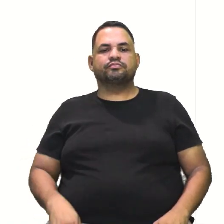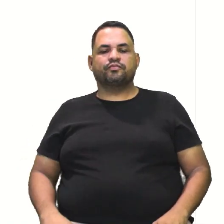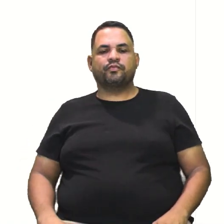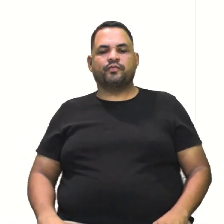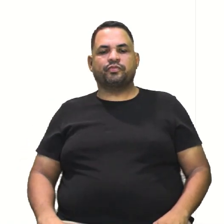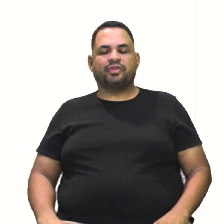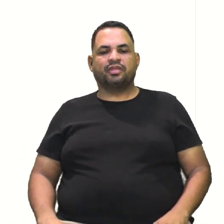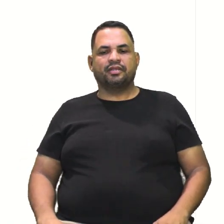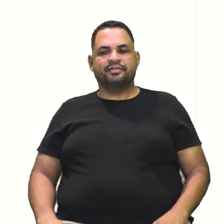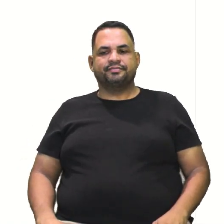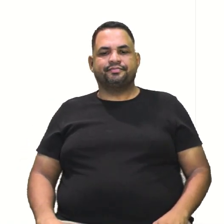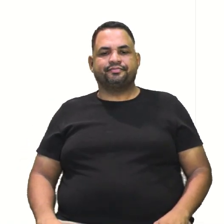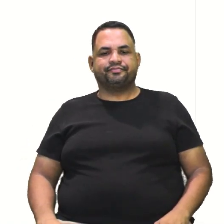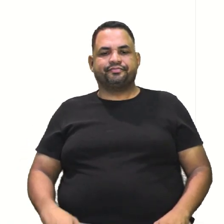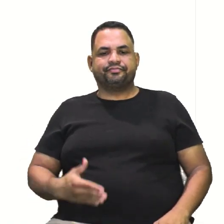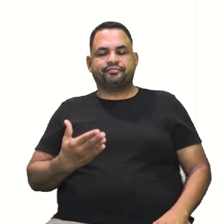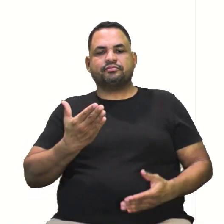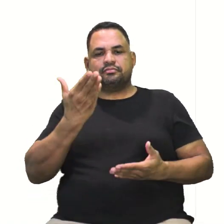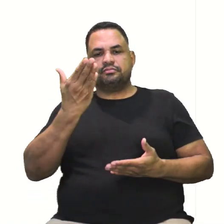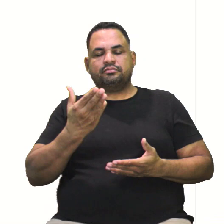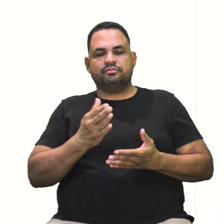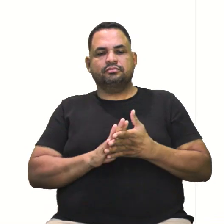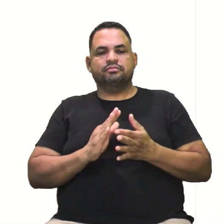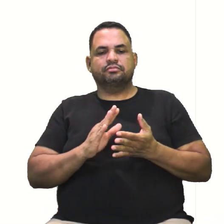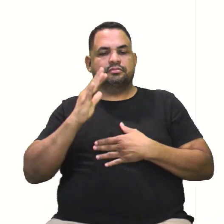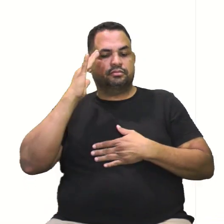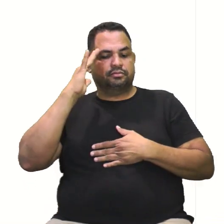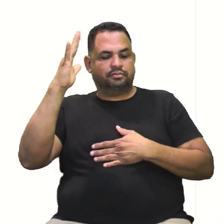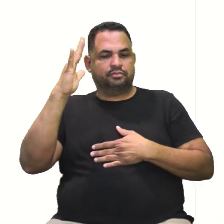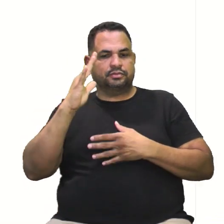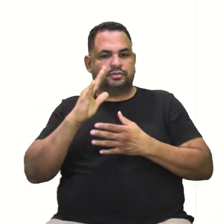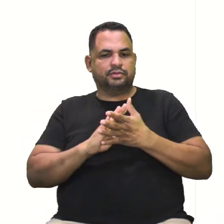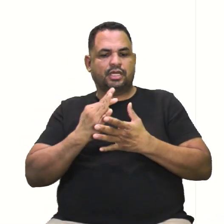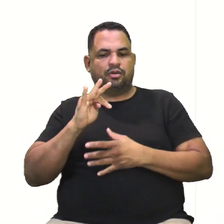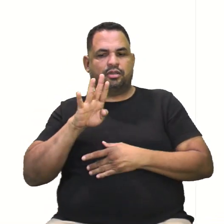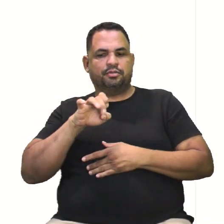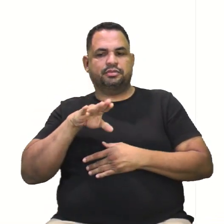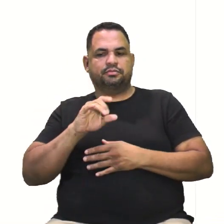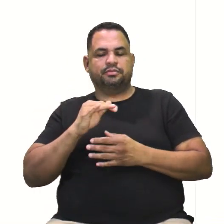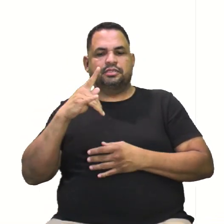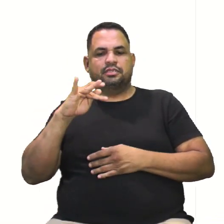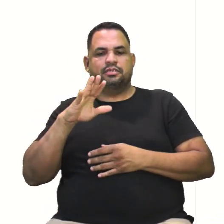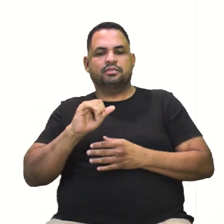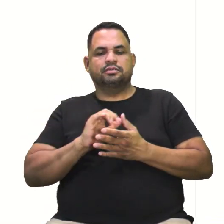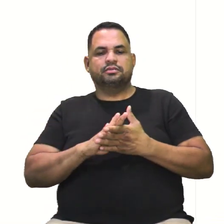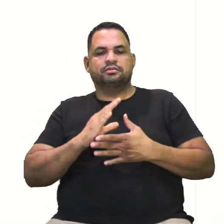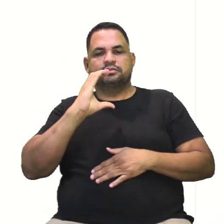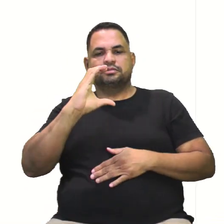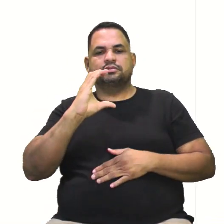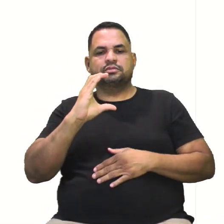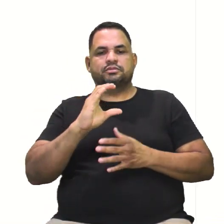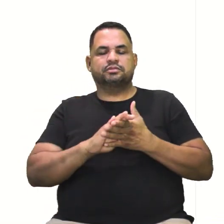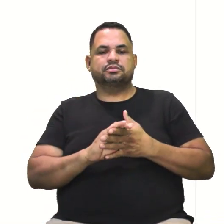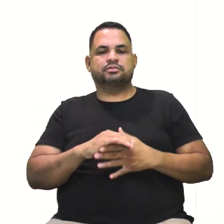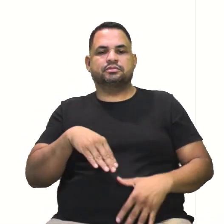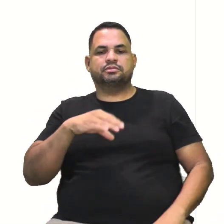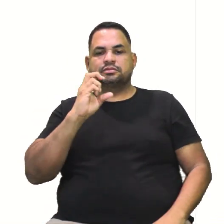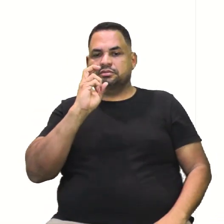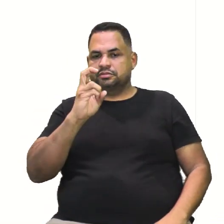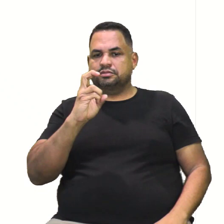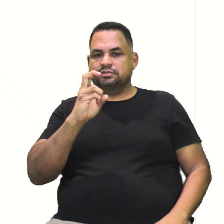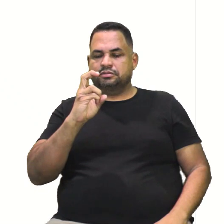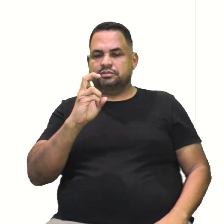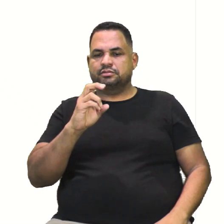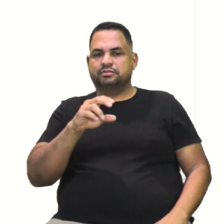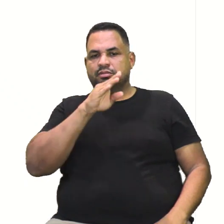valendo 3 e 4, pela terra pitagórica, os números pitagóricos, né? A gente já sabe que o c vai valer 5, né?